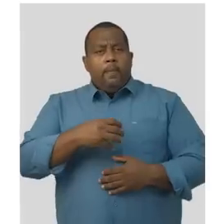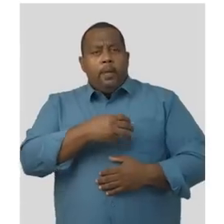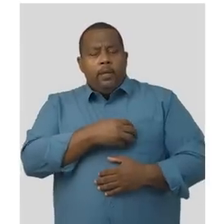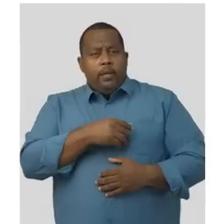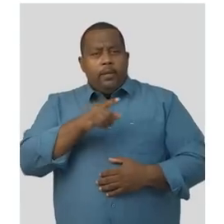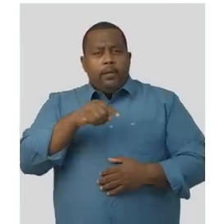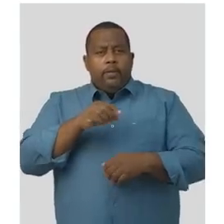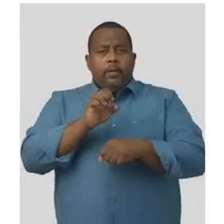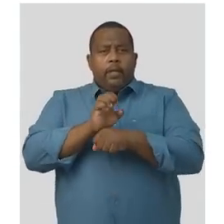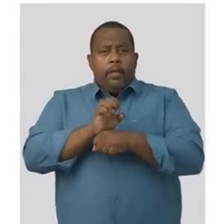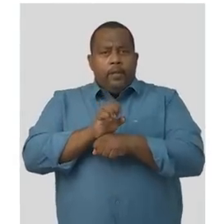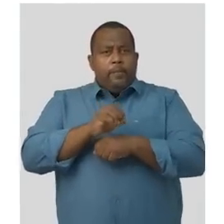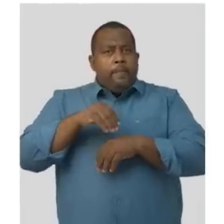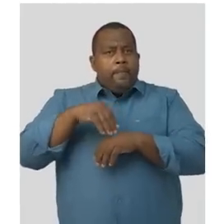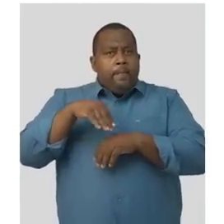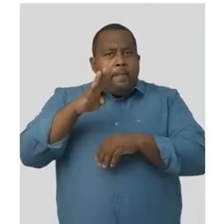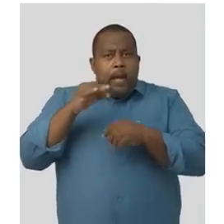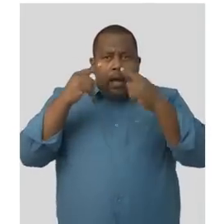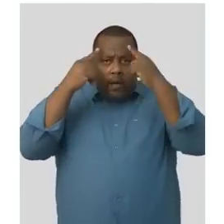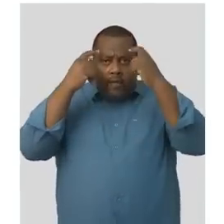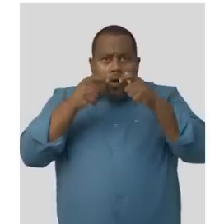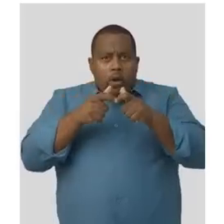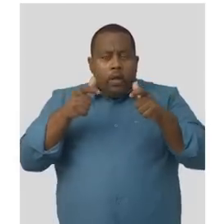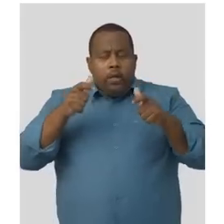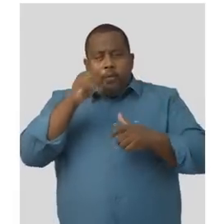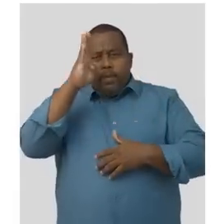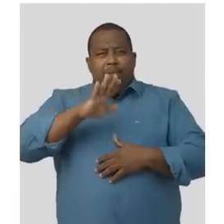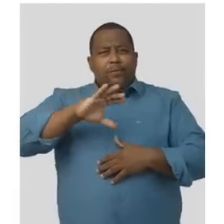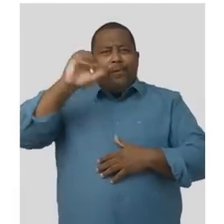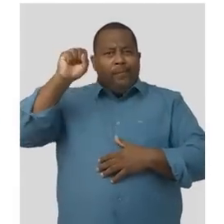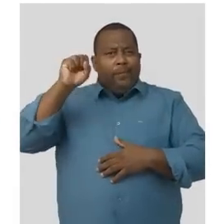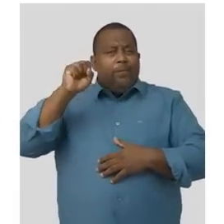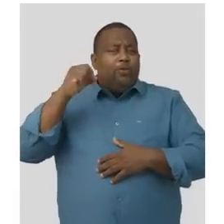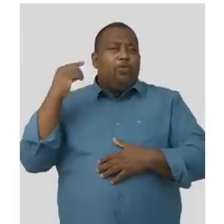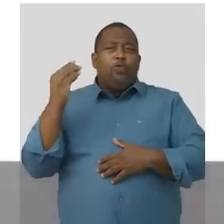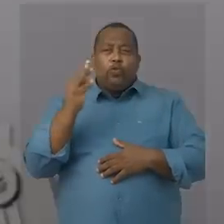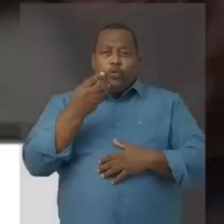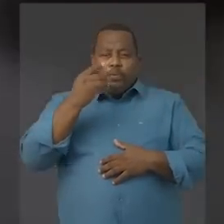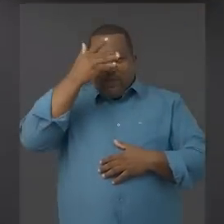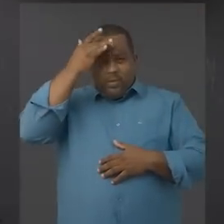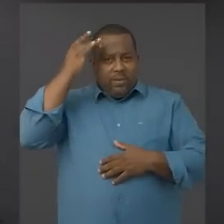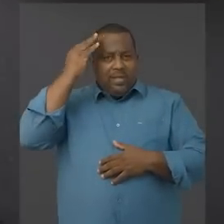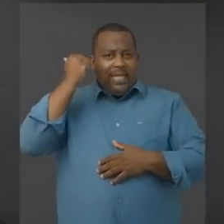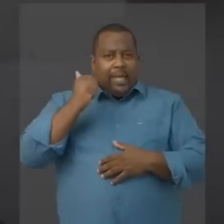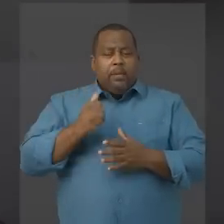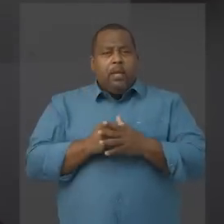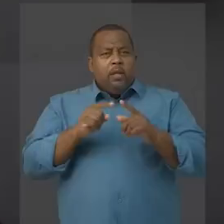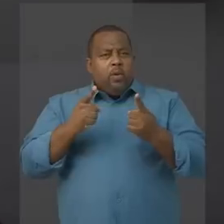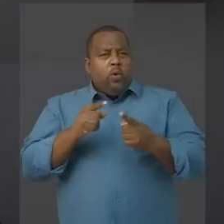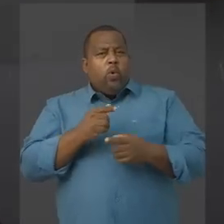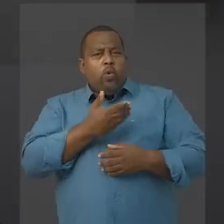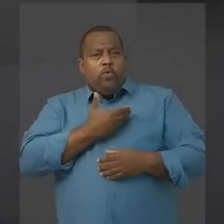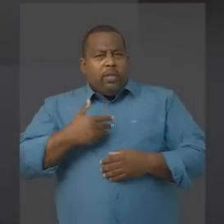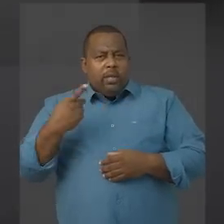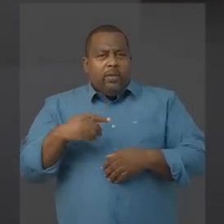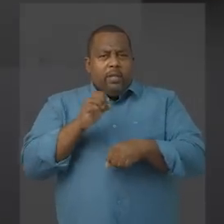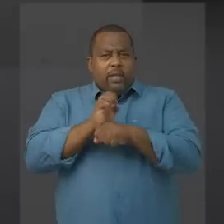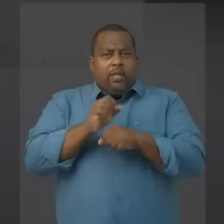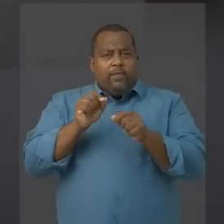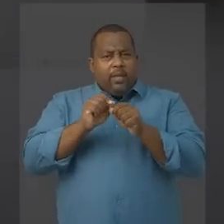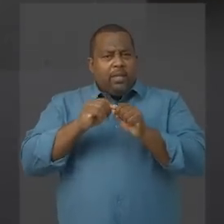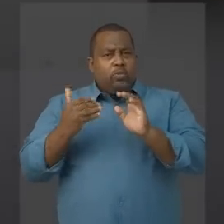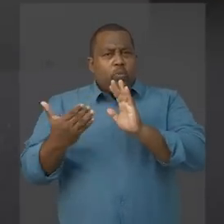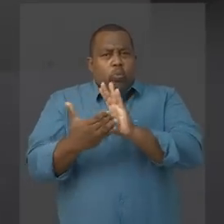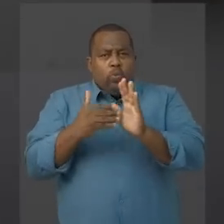Que a Bahia é um dos estados mais violentos do país, todo mundo sabe. Agora, será que o governo do estado está fazendo